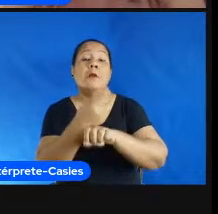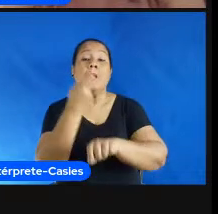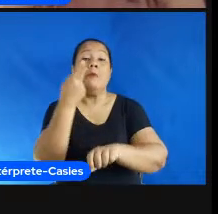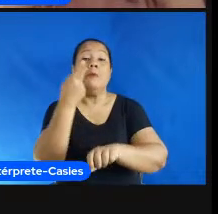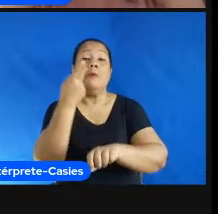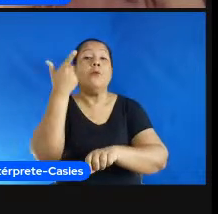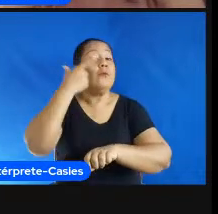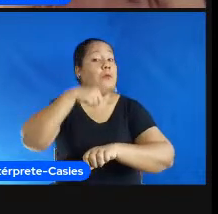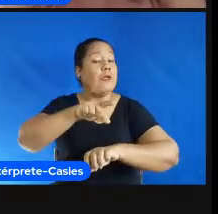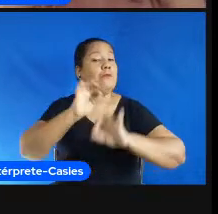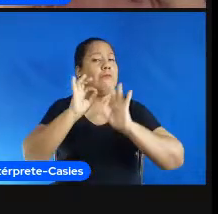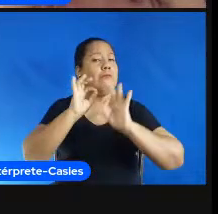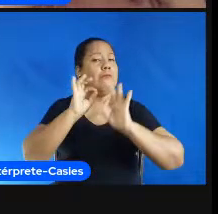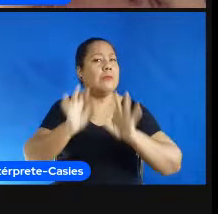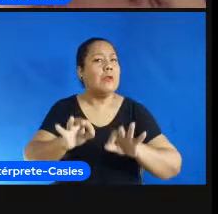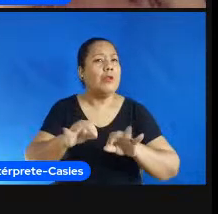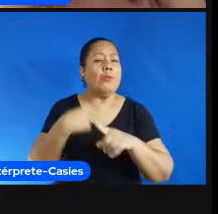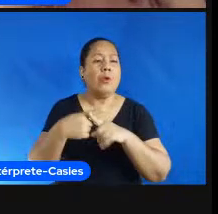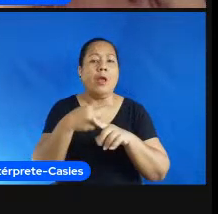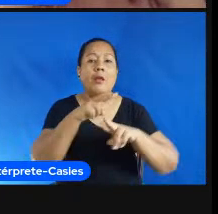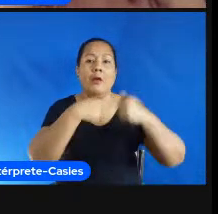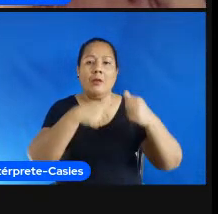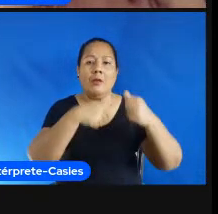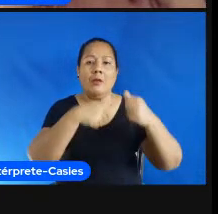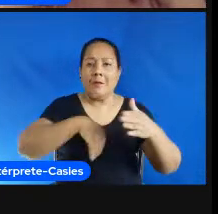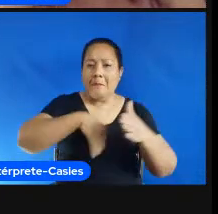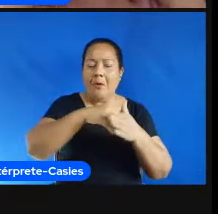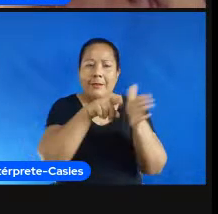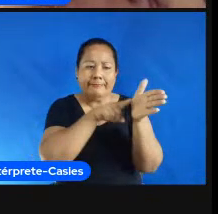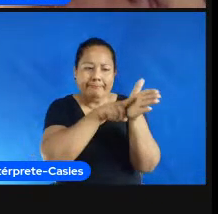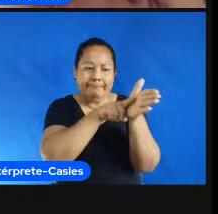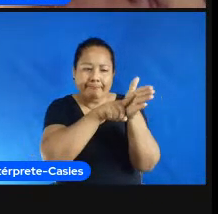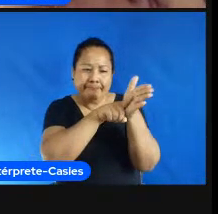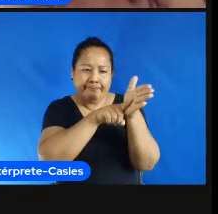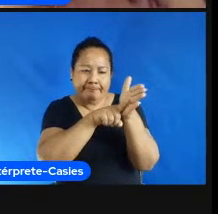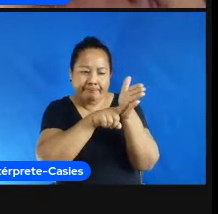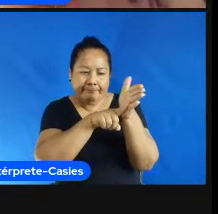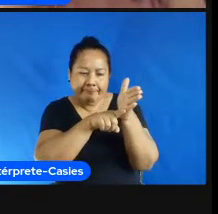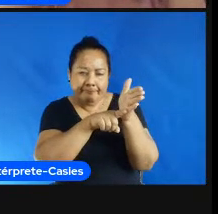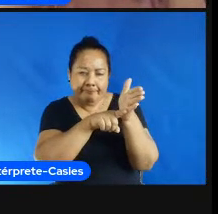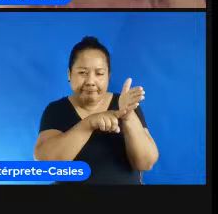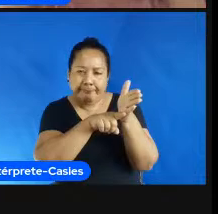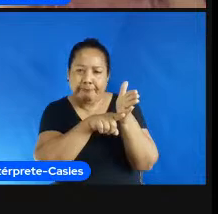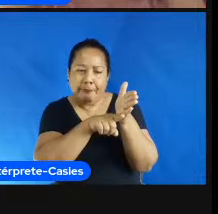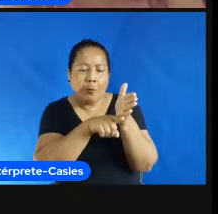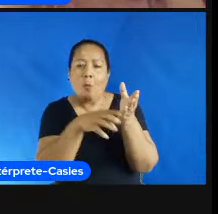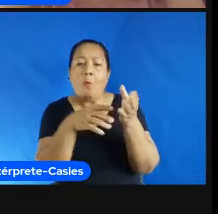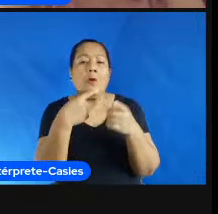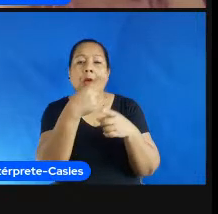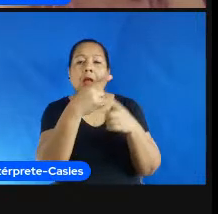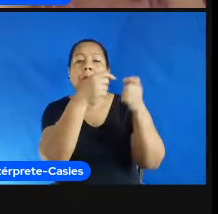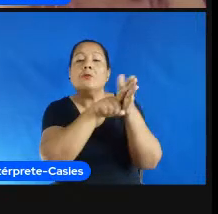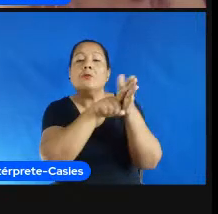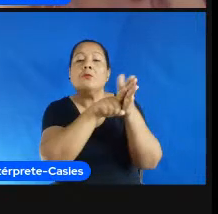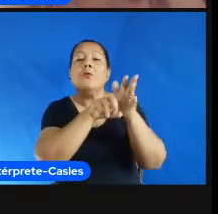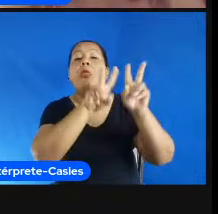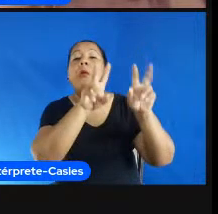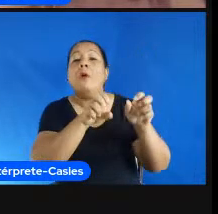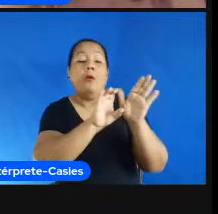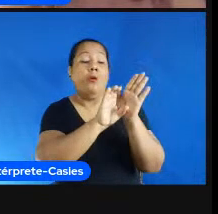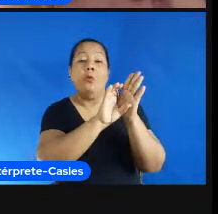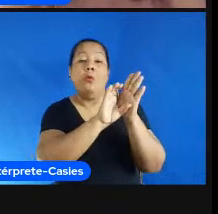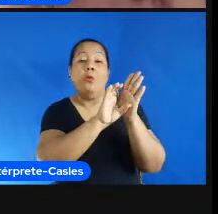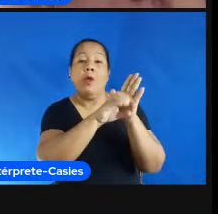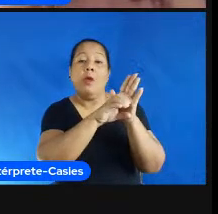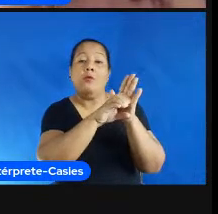sobre futebol desse ano de 2021 né referente ao ano passado que ele vai falar de currículo pedagógico pro futebol mas